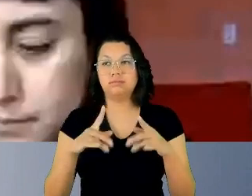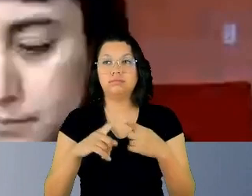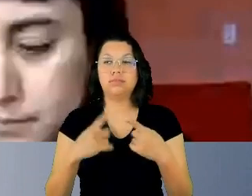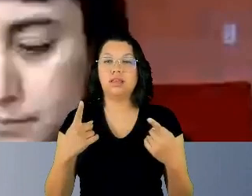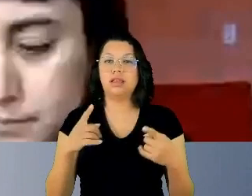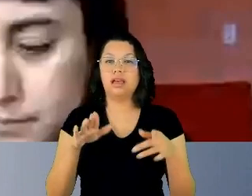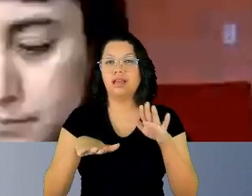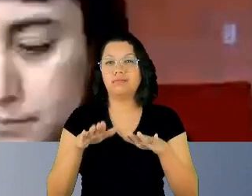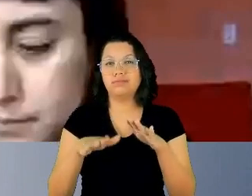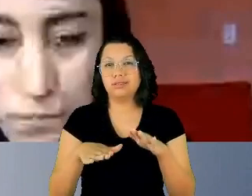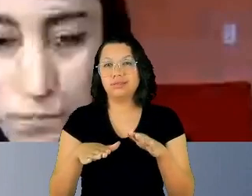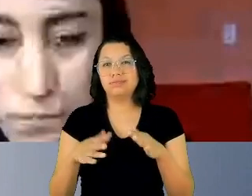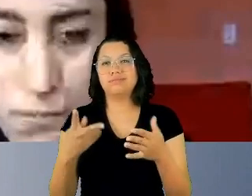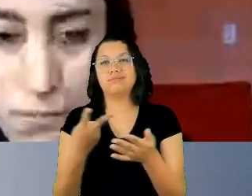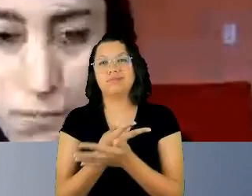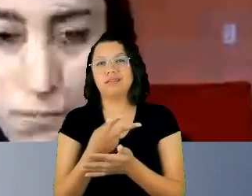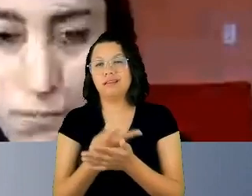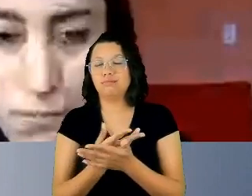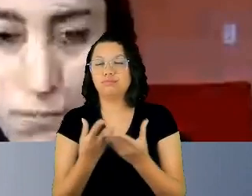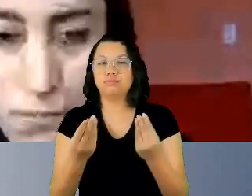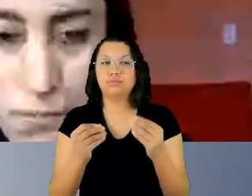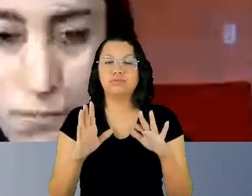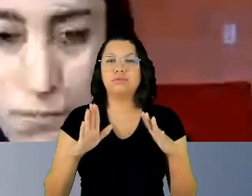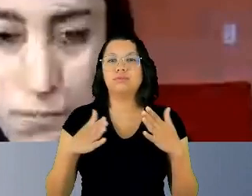falhamos ao dirigir